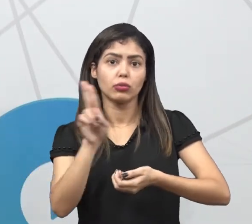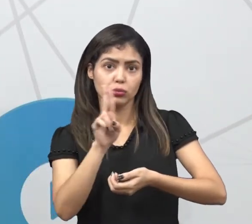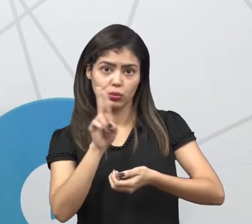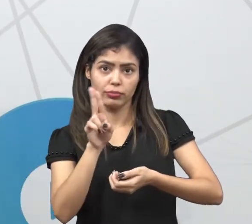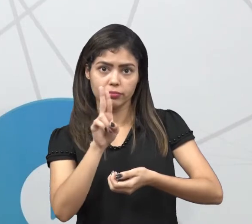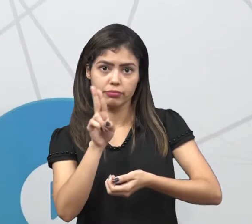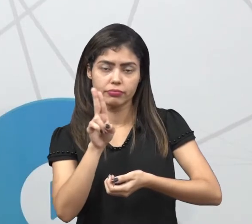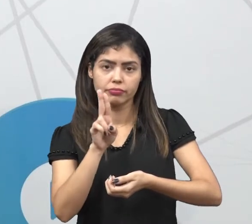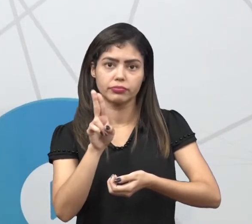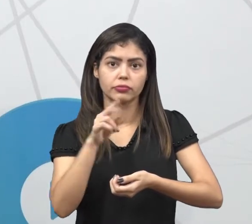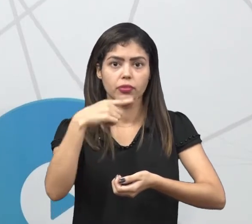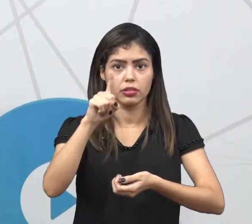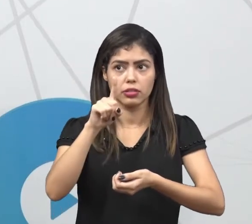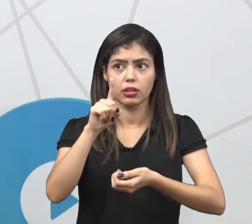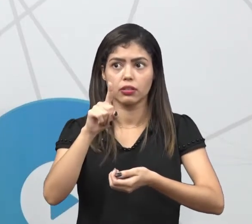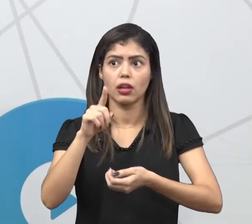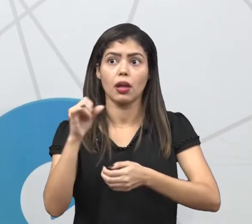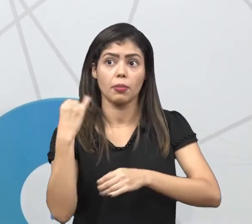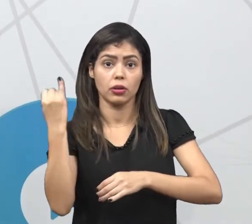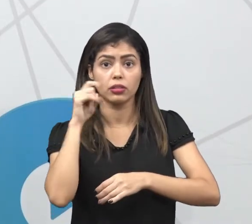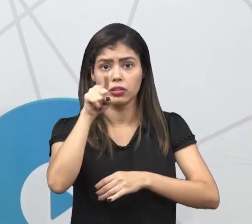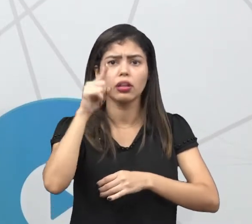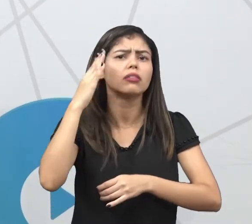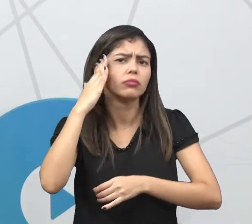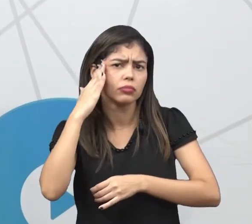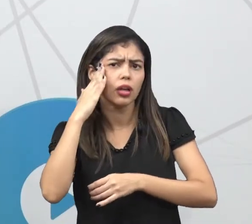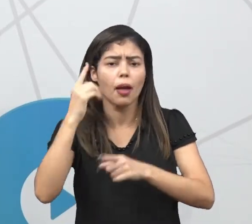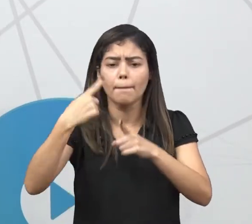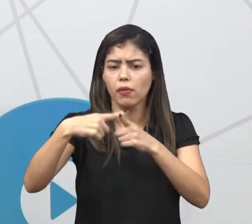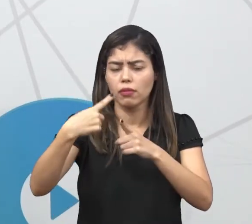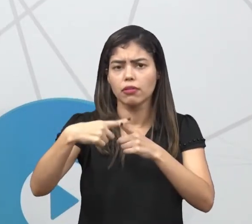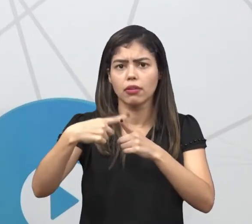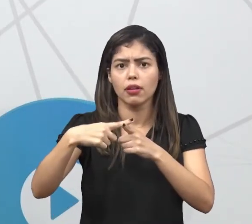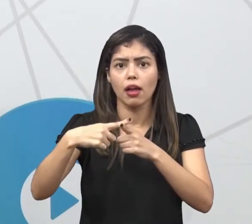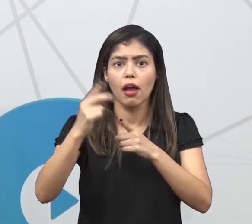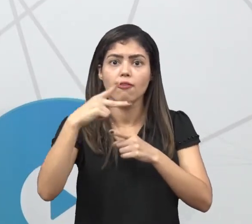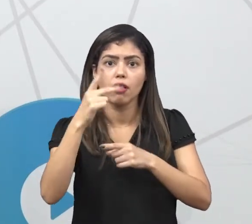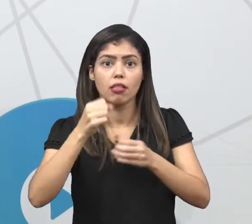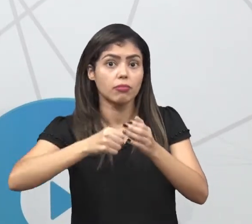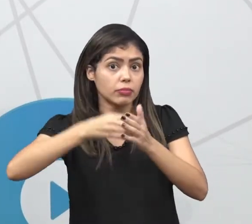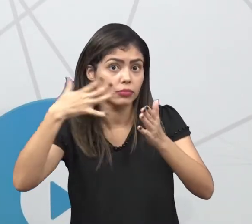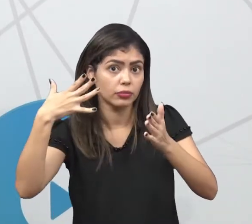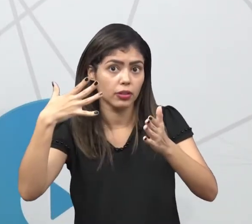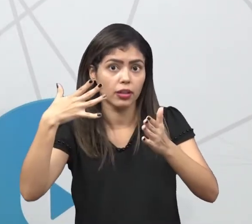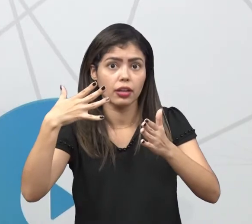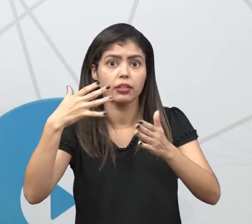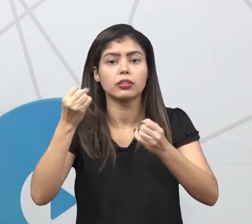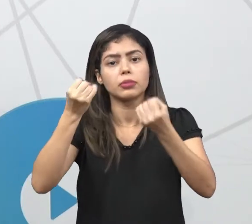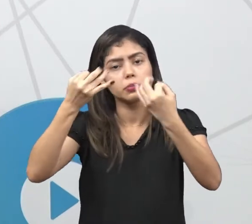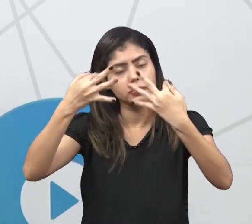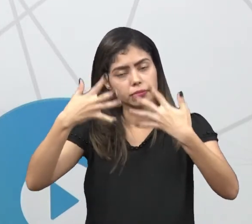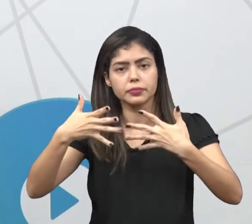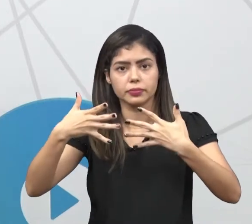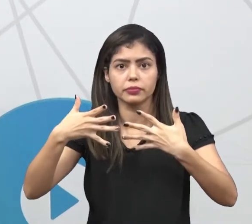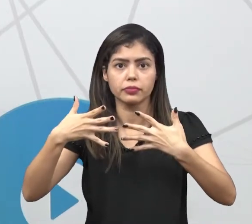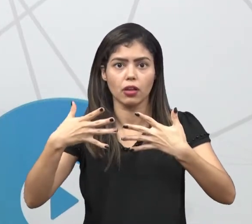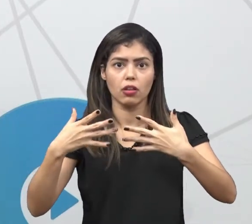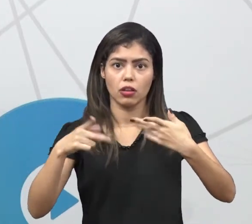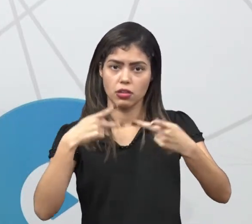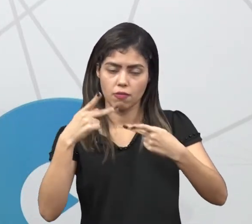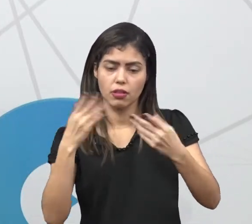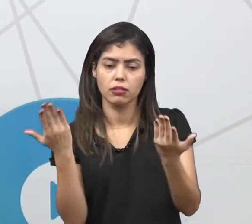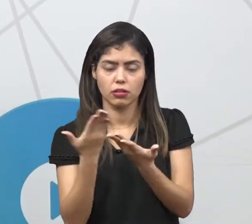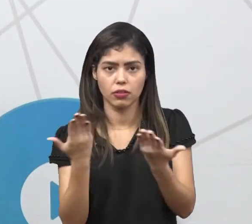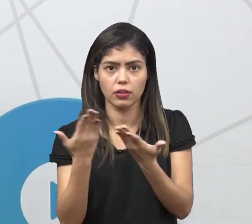acento é muito importante que você entenda, porque ele diz muito sobre a explicação do que a gente está